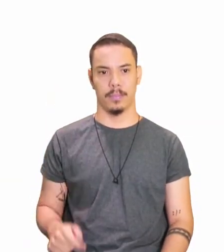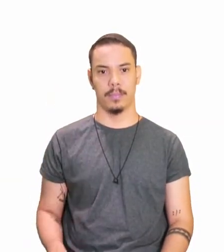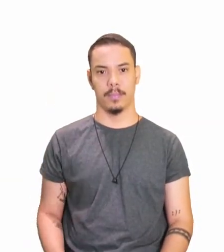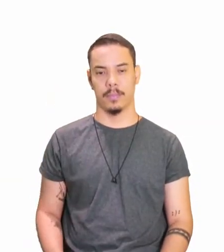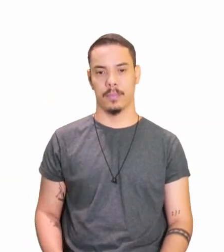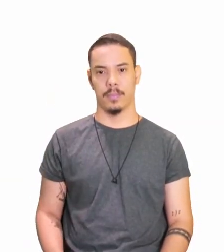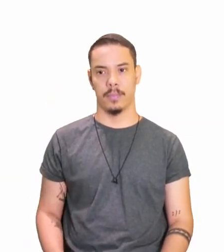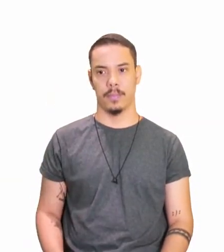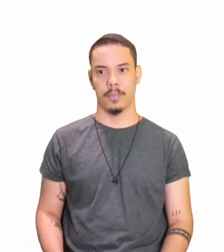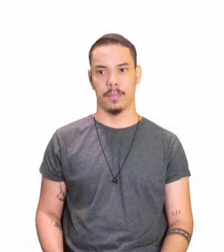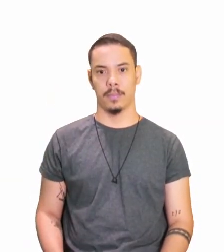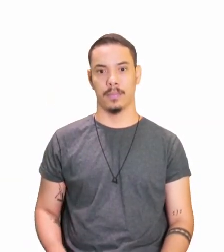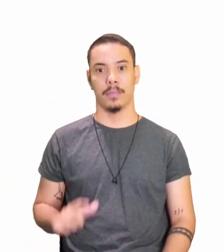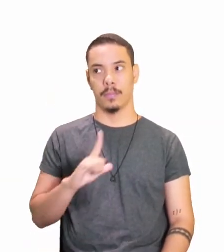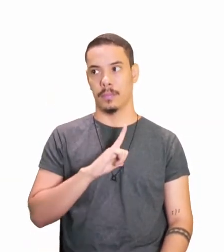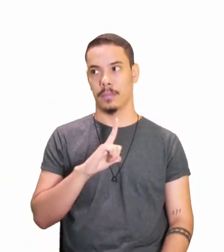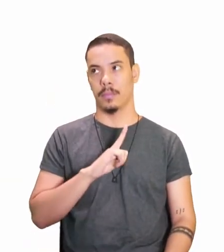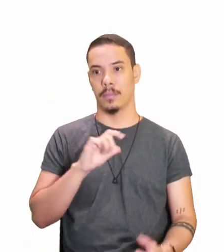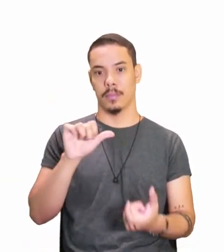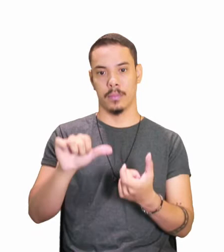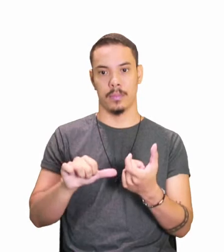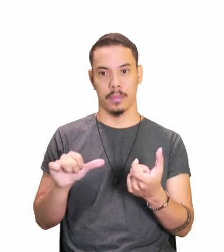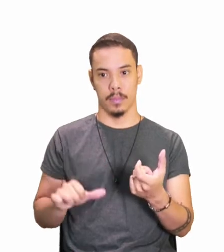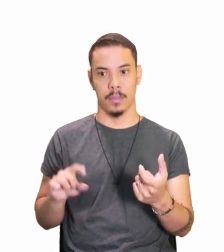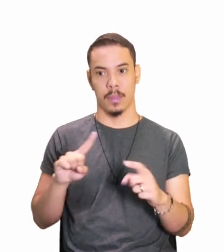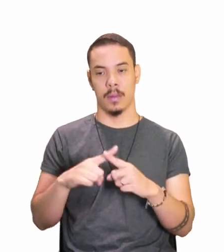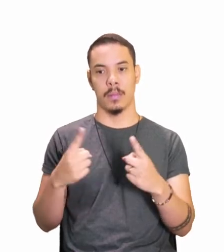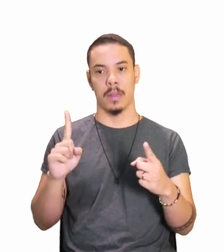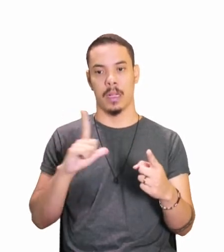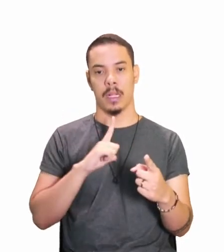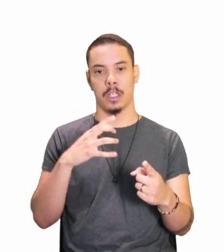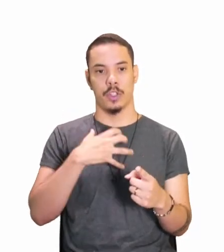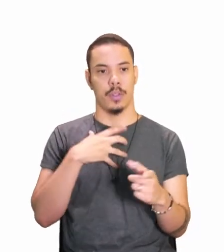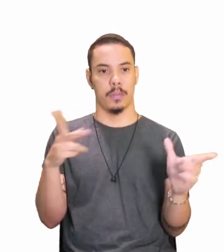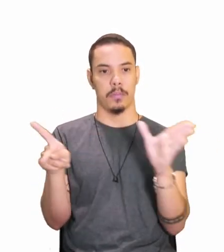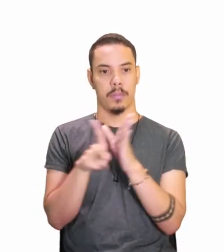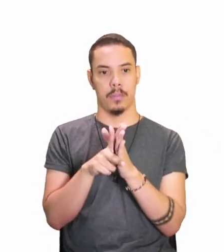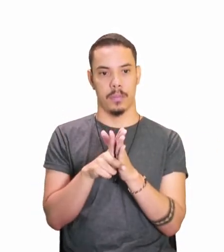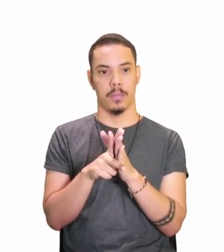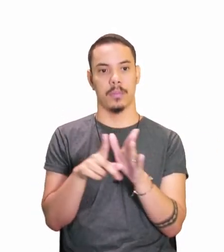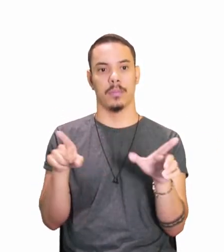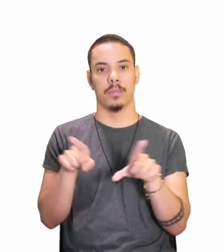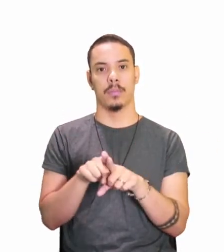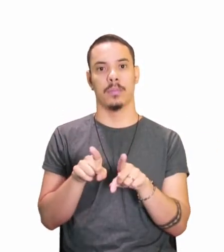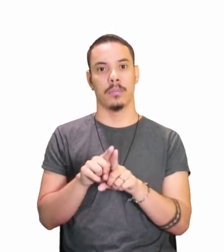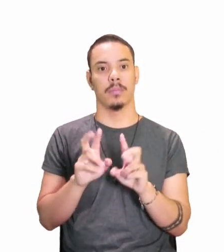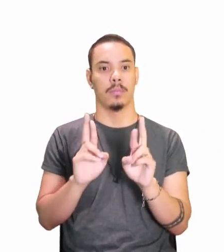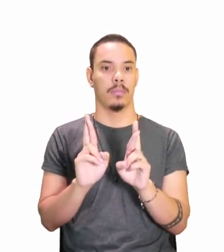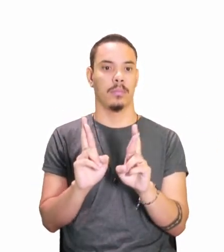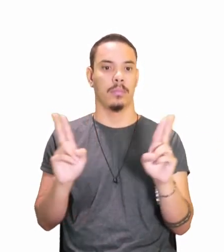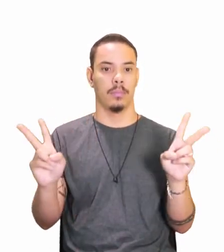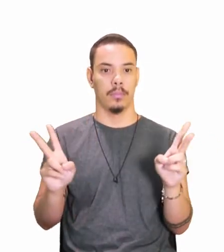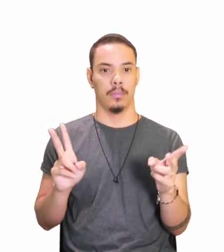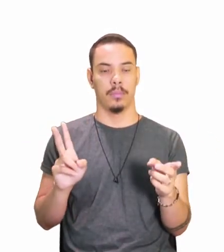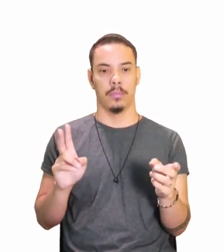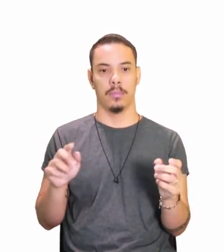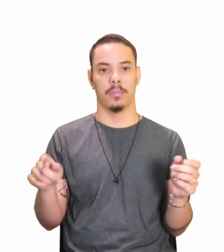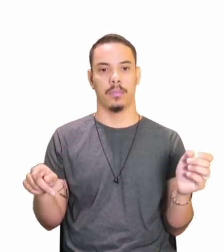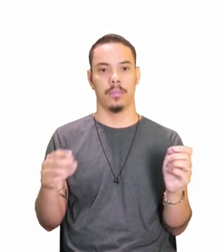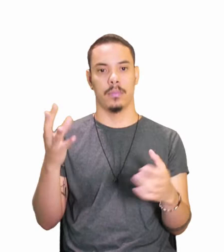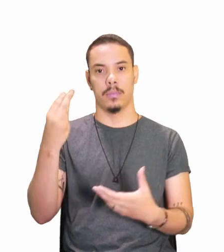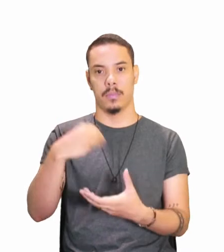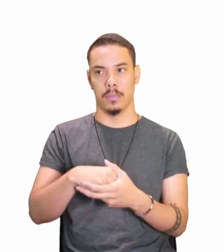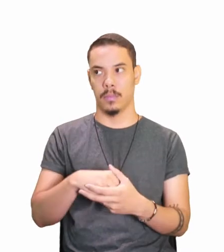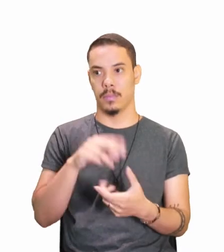São aqueles que na conjugação possuem formas próprias e diferenciadas no radical